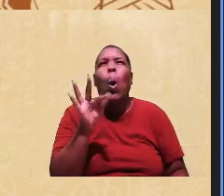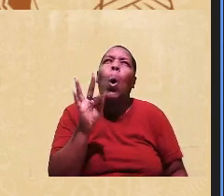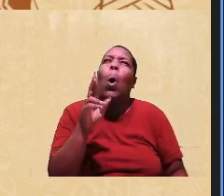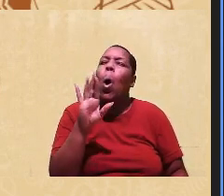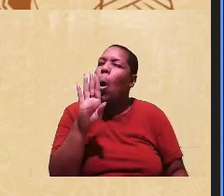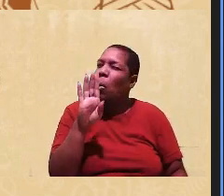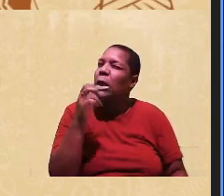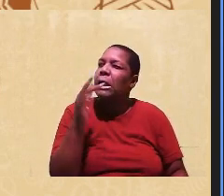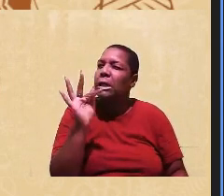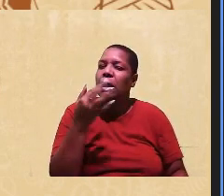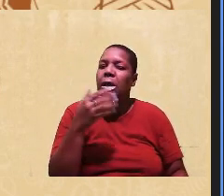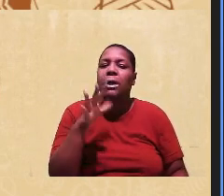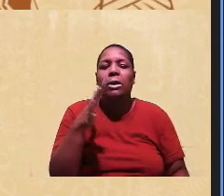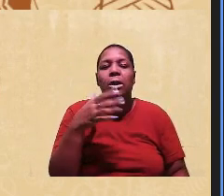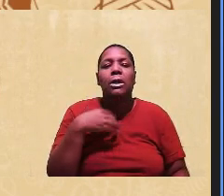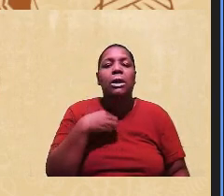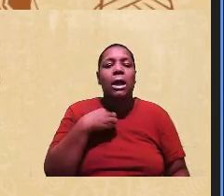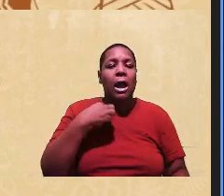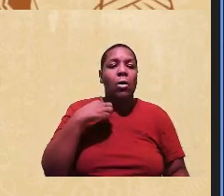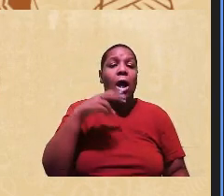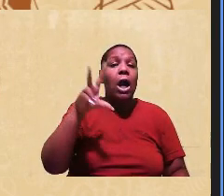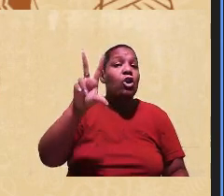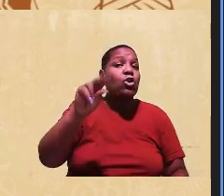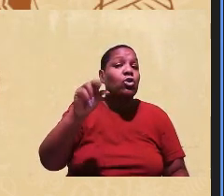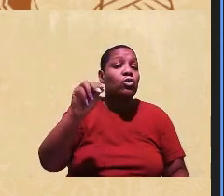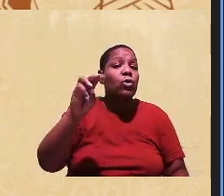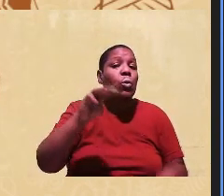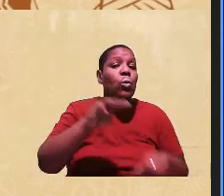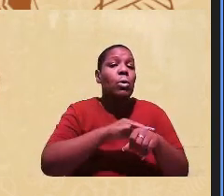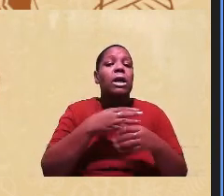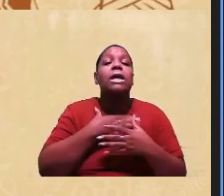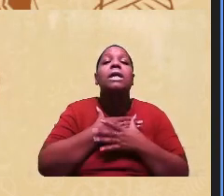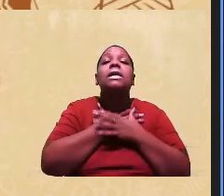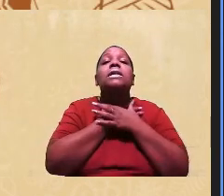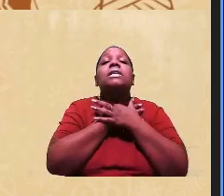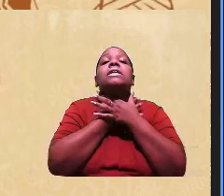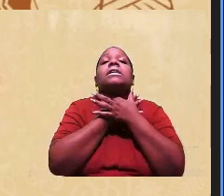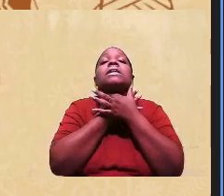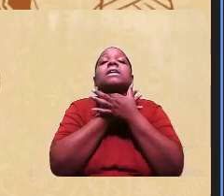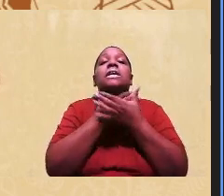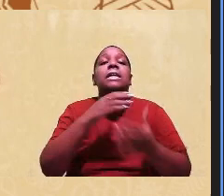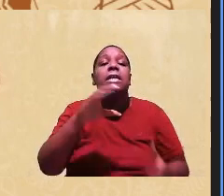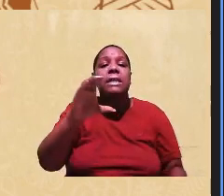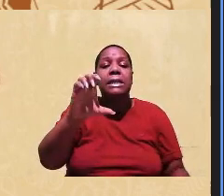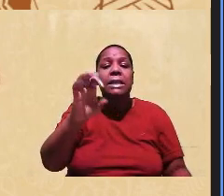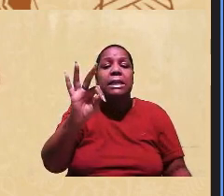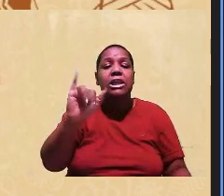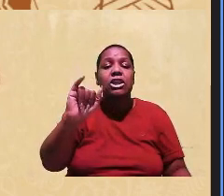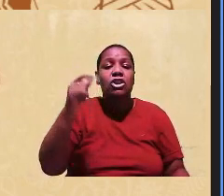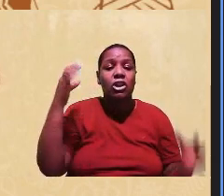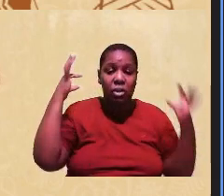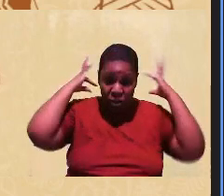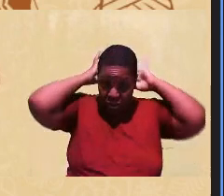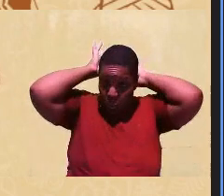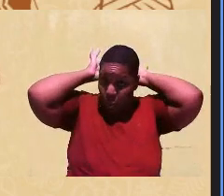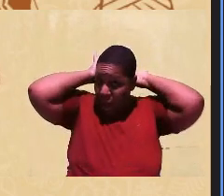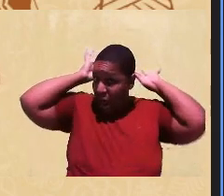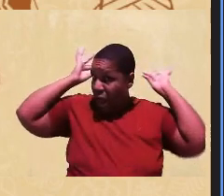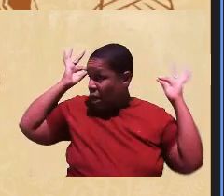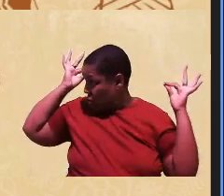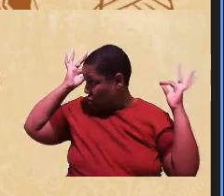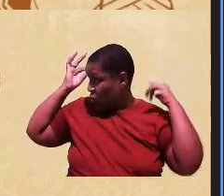uma blusa azul marinho, que tem uma gola de cetim, e eu dou um laço atrás, nessa